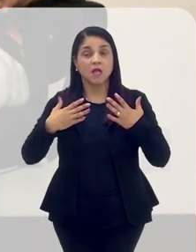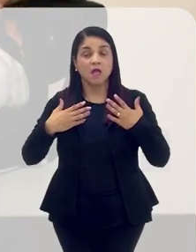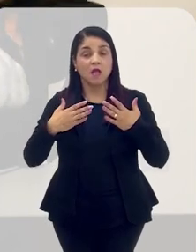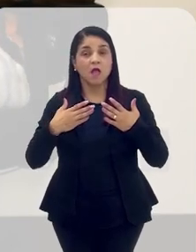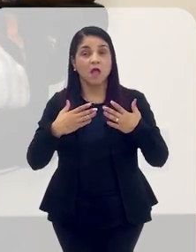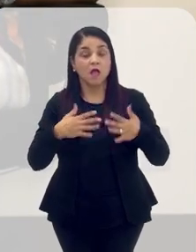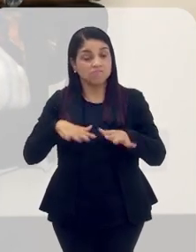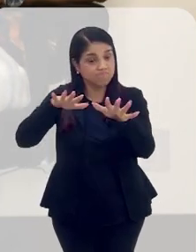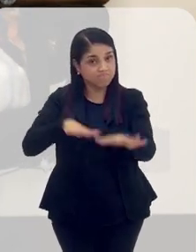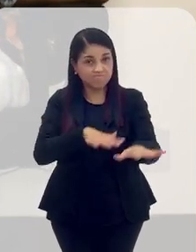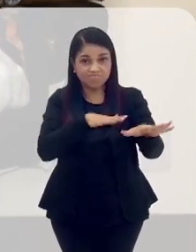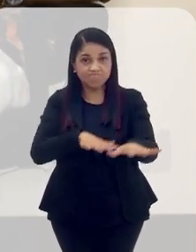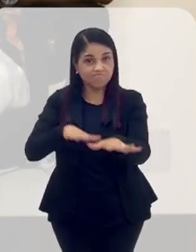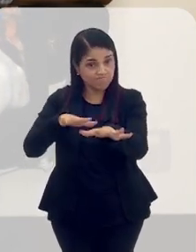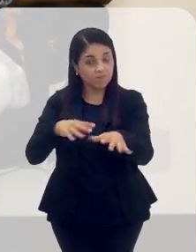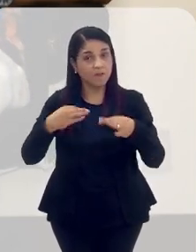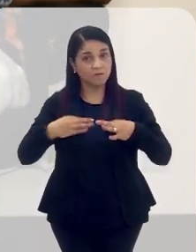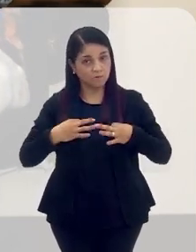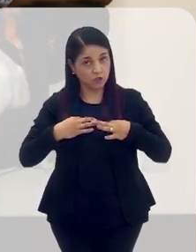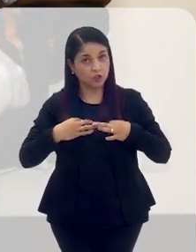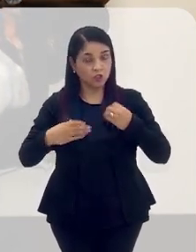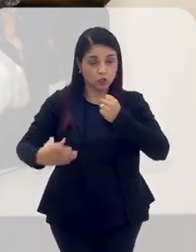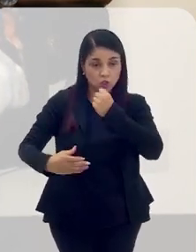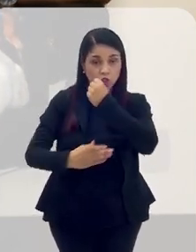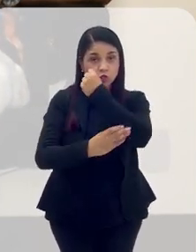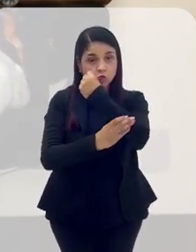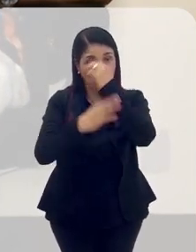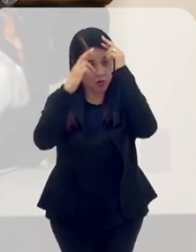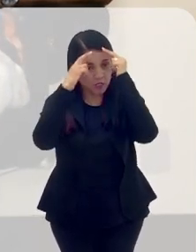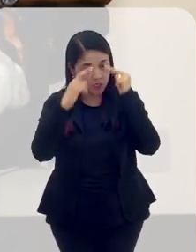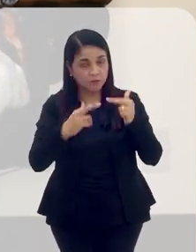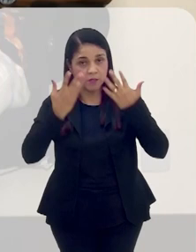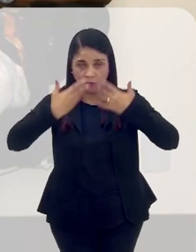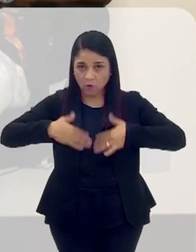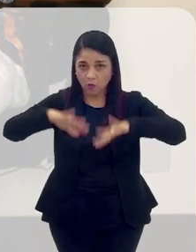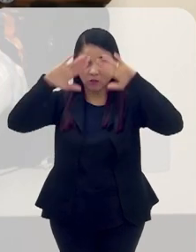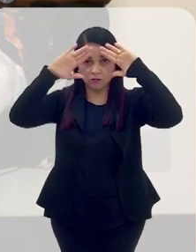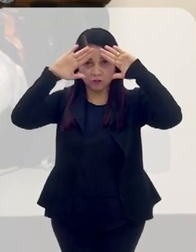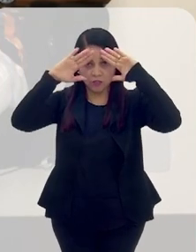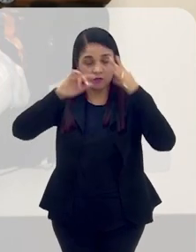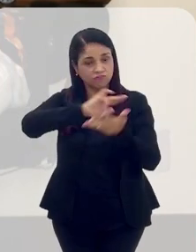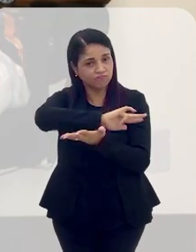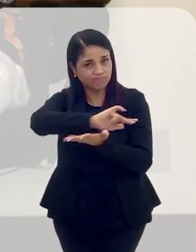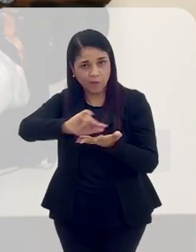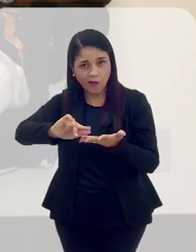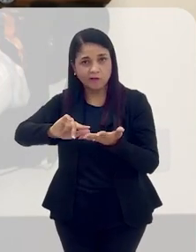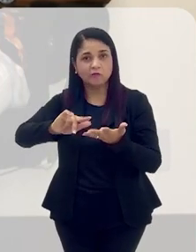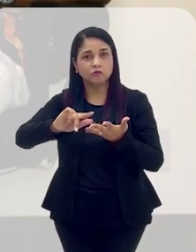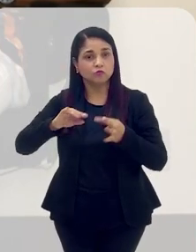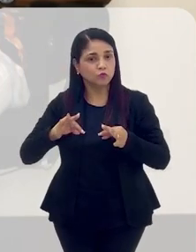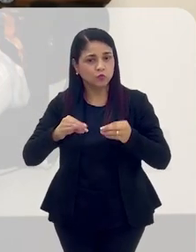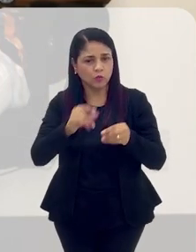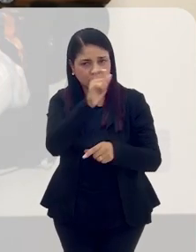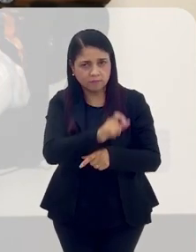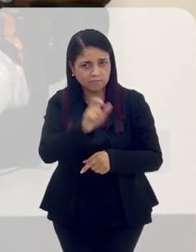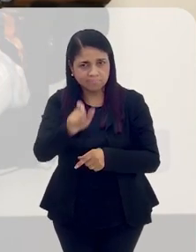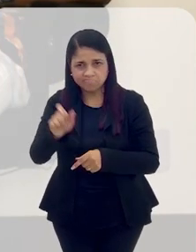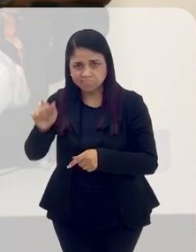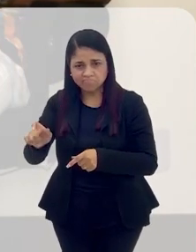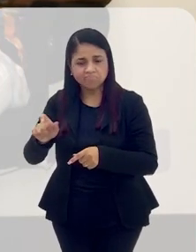veio vestida, passou o recado e veio vestida. Sim. Com respeito aos orixás, todas as orixás vieram